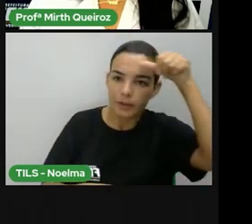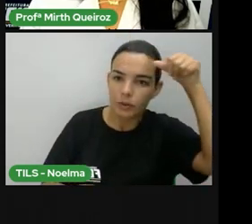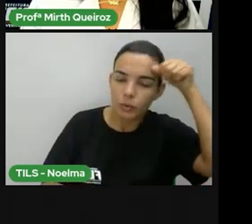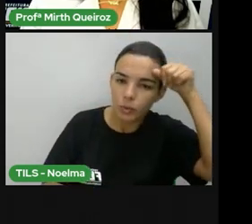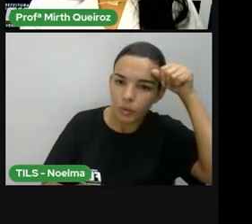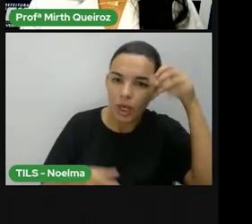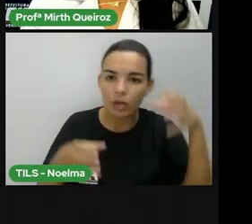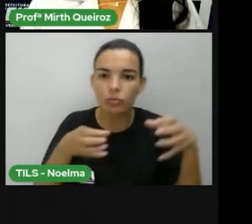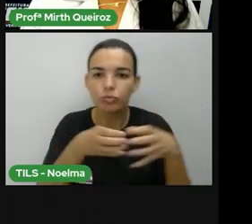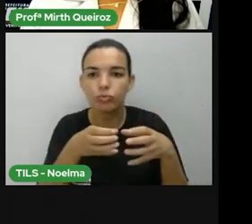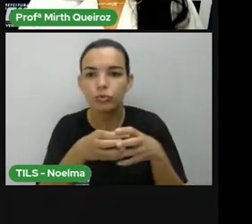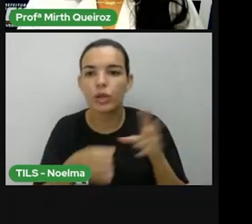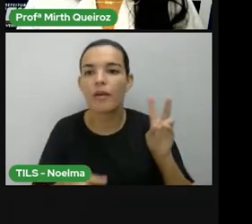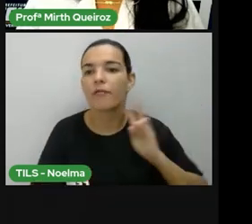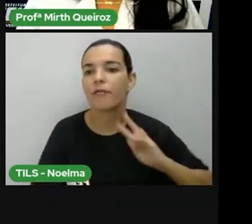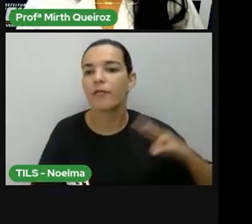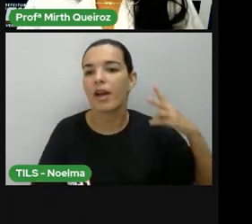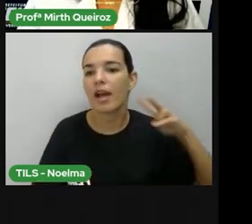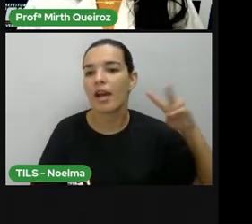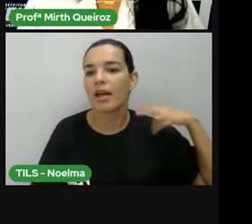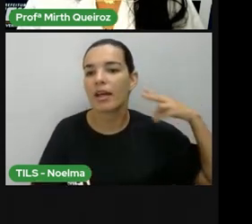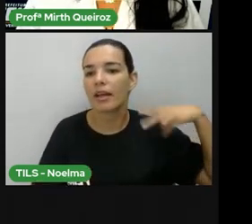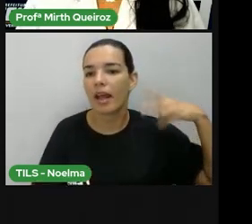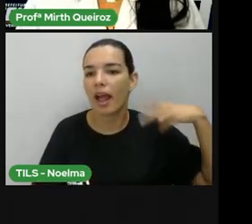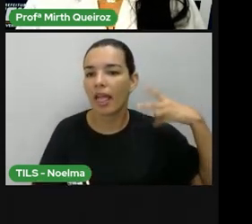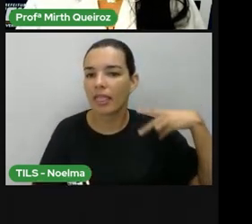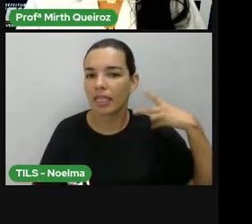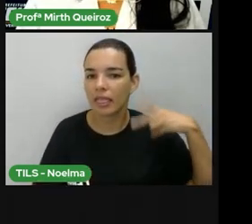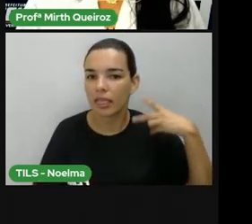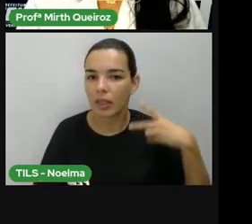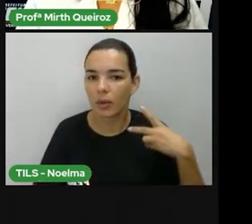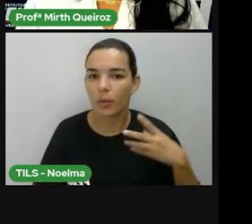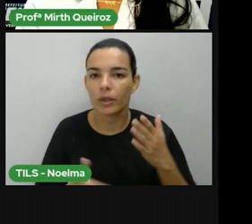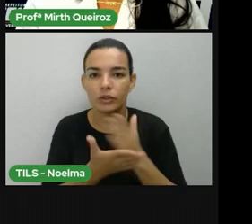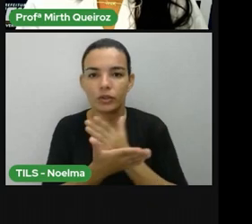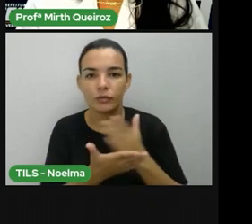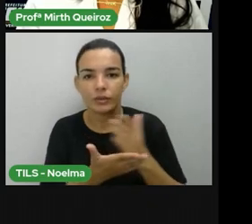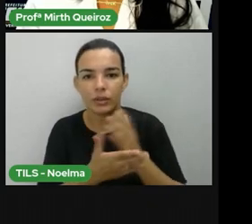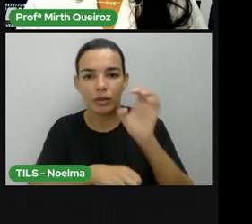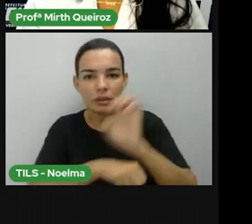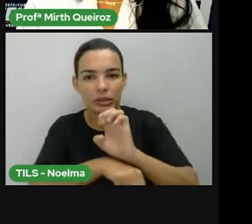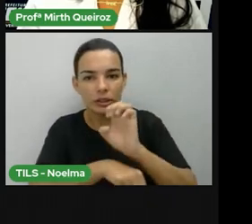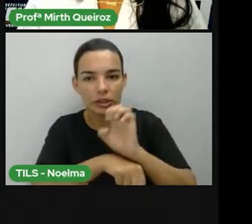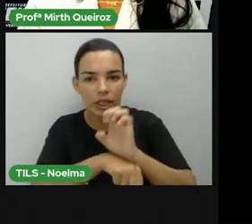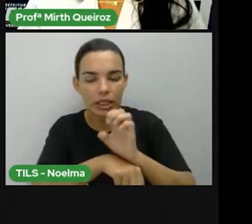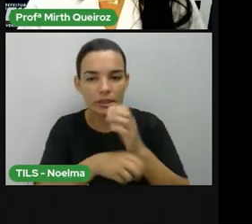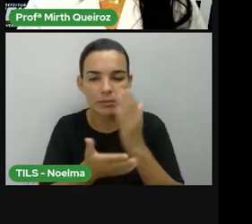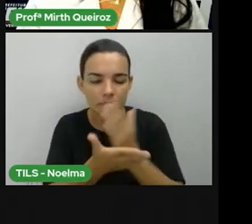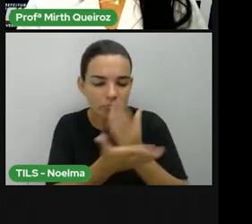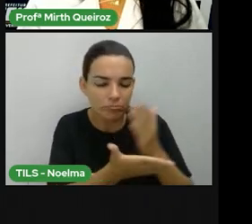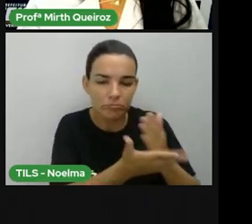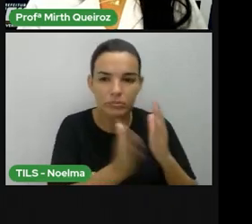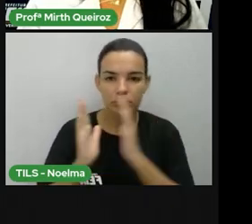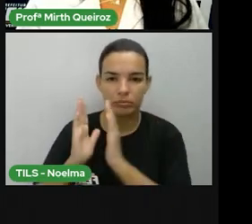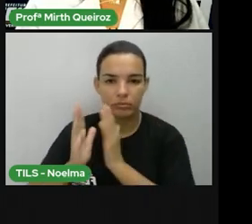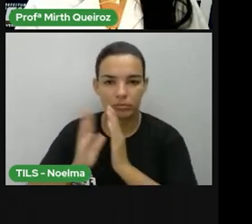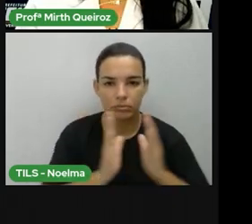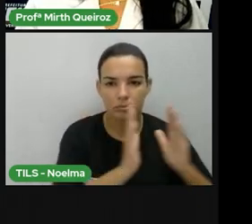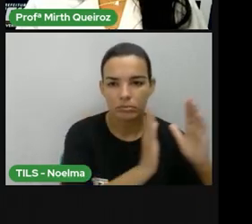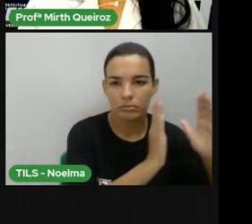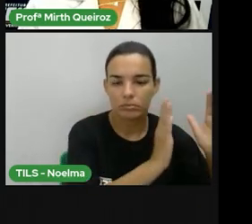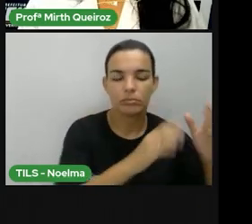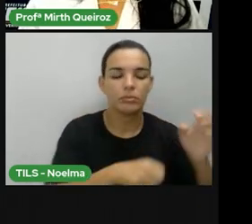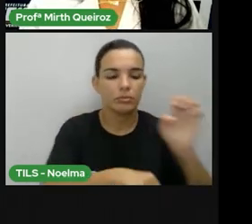vários municípios. Então, municípios, os municípios são partes, né, que formam o